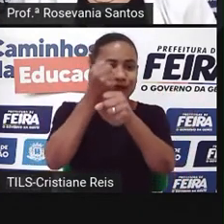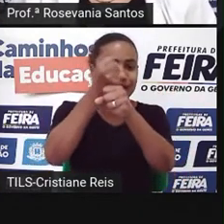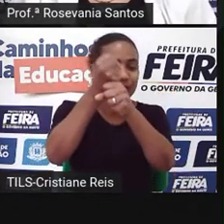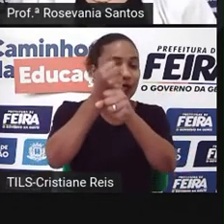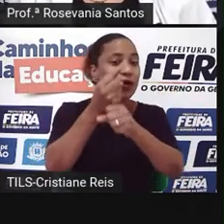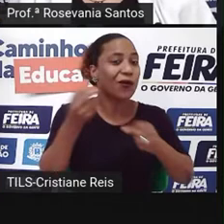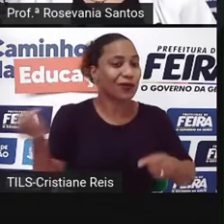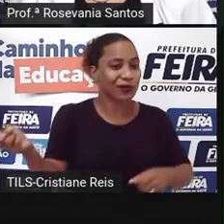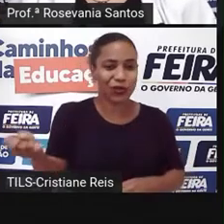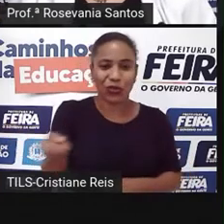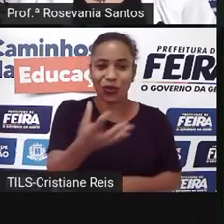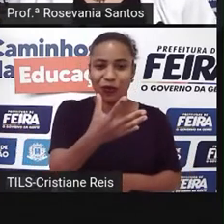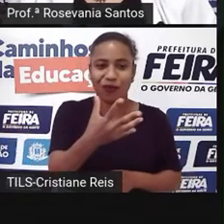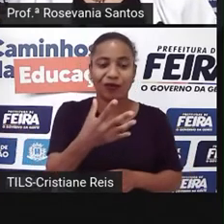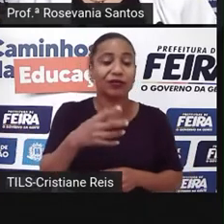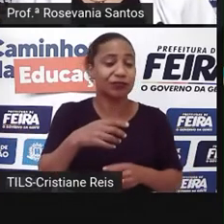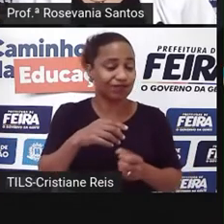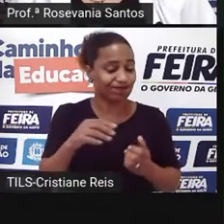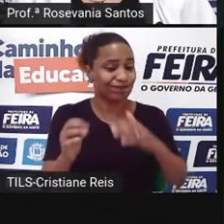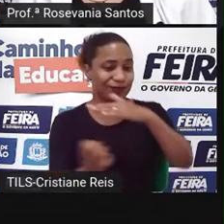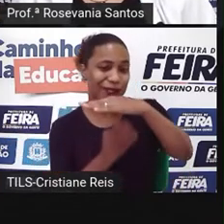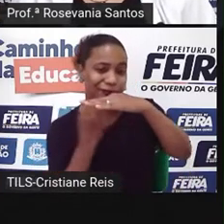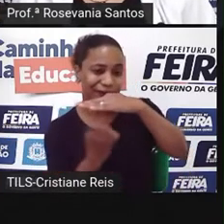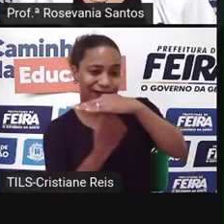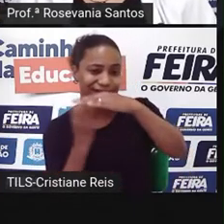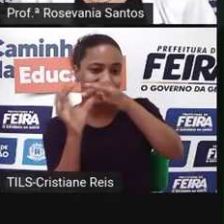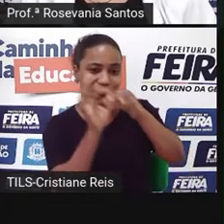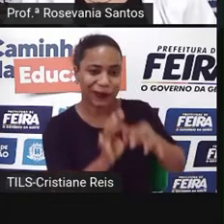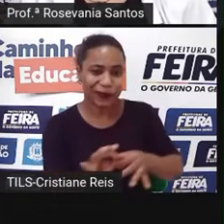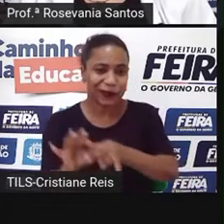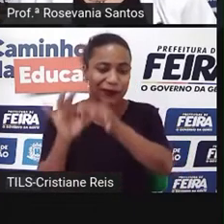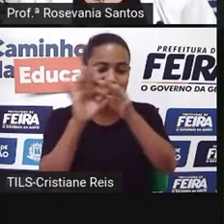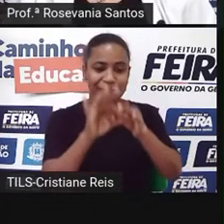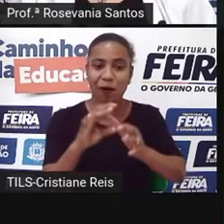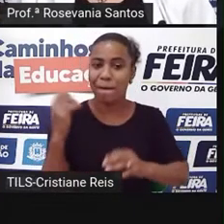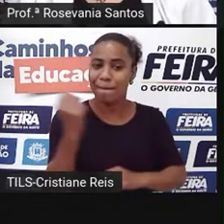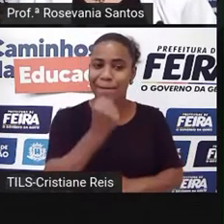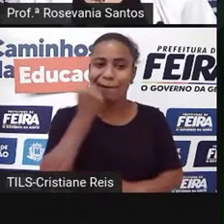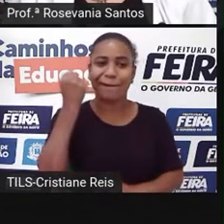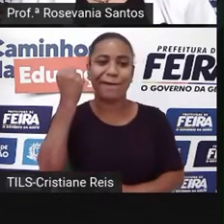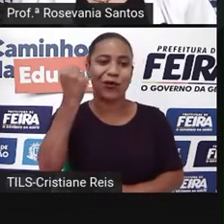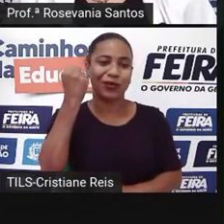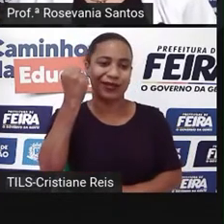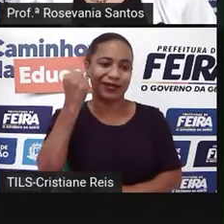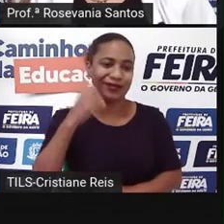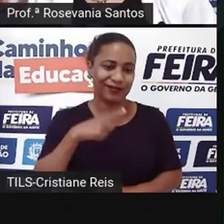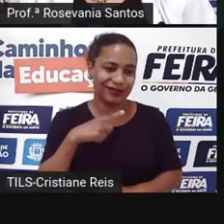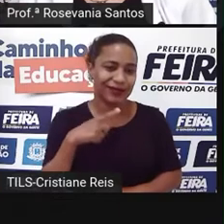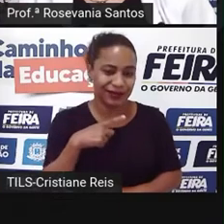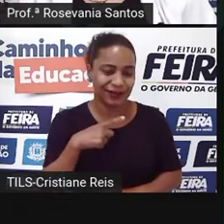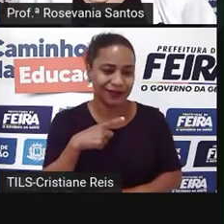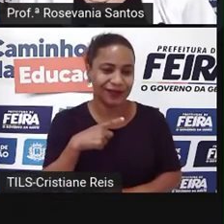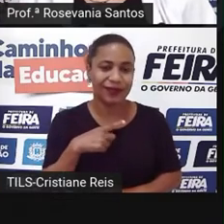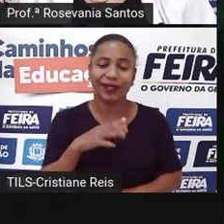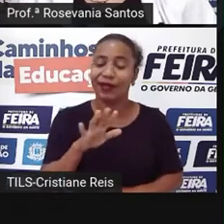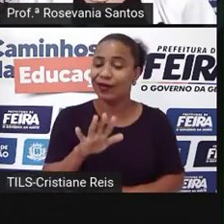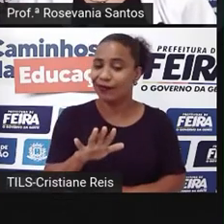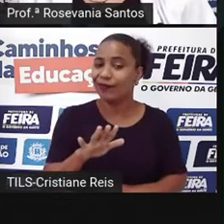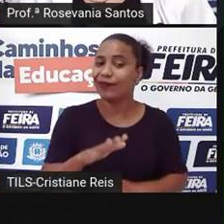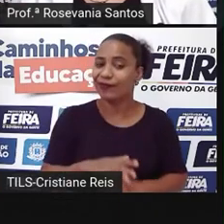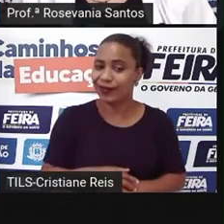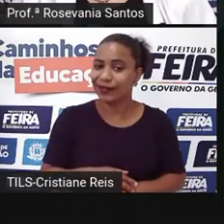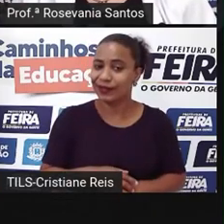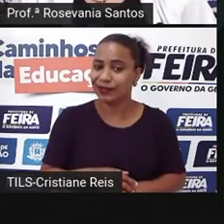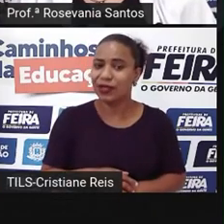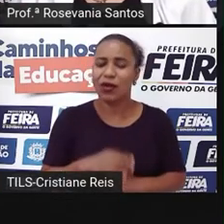asiáticos, né? É característica principal do setor primário. Só que tem uma coisa que vocês vão entender melhor, essa questão